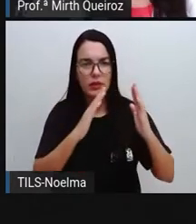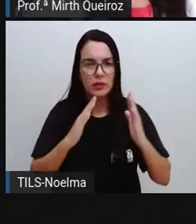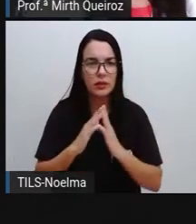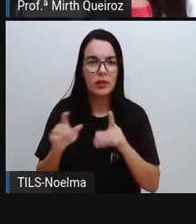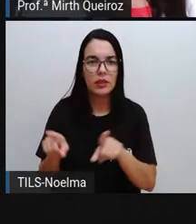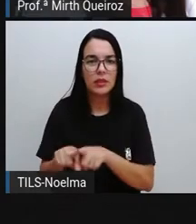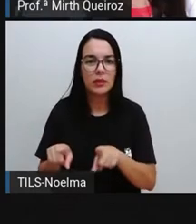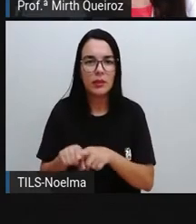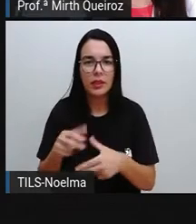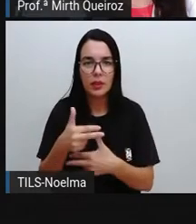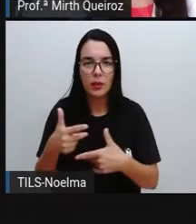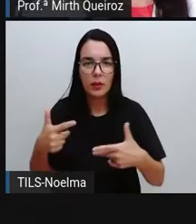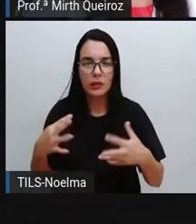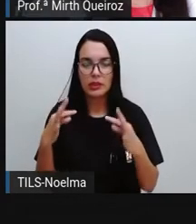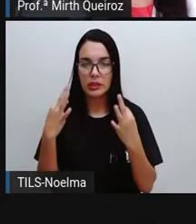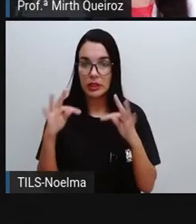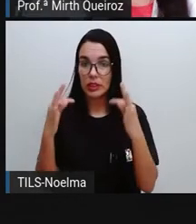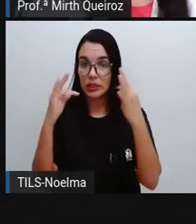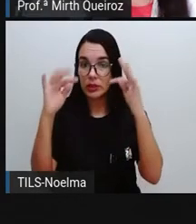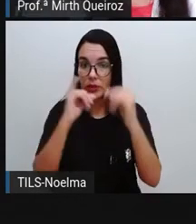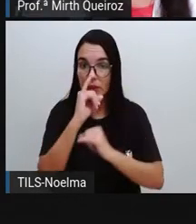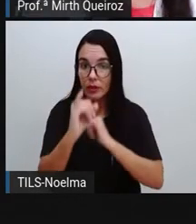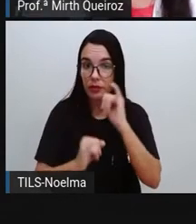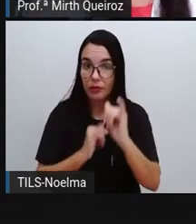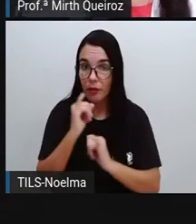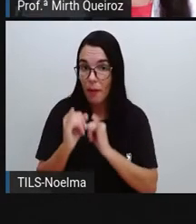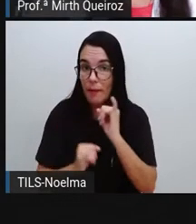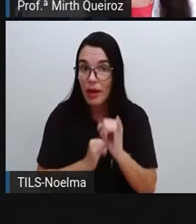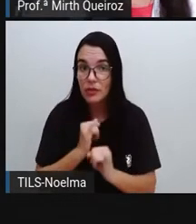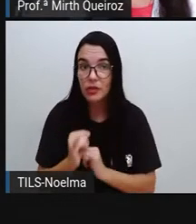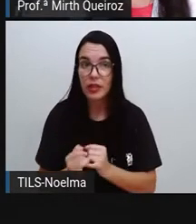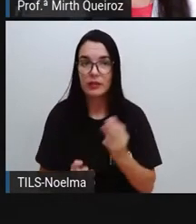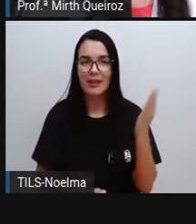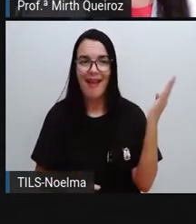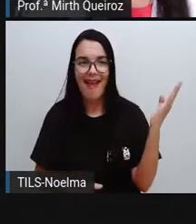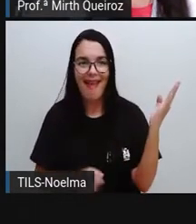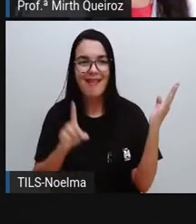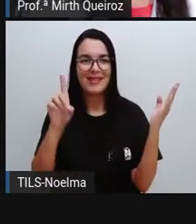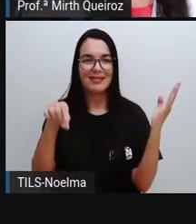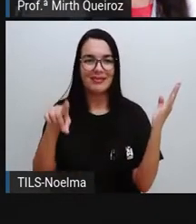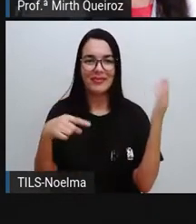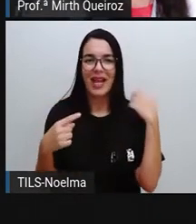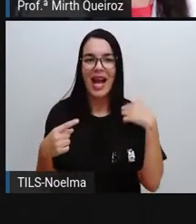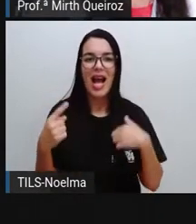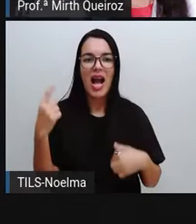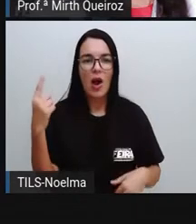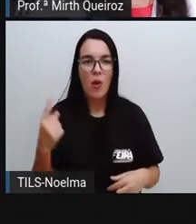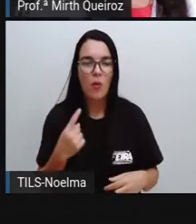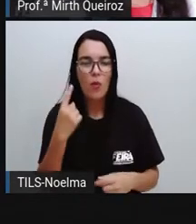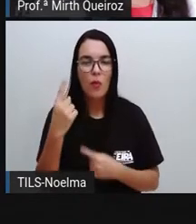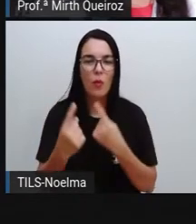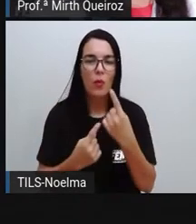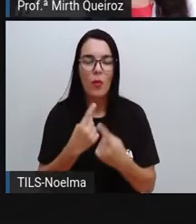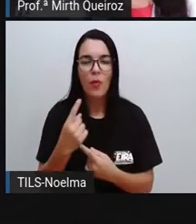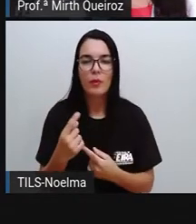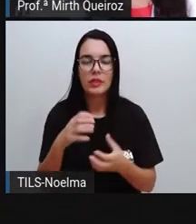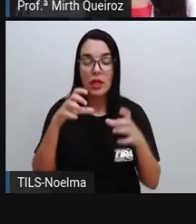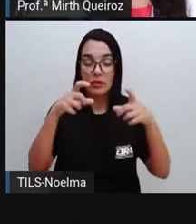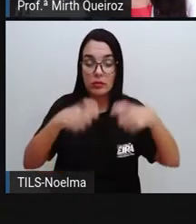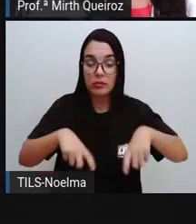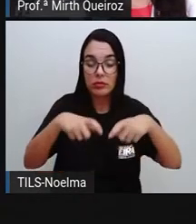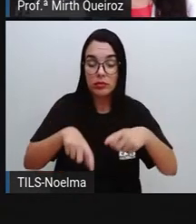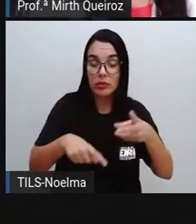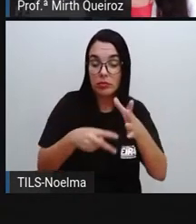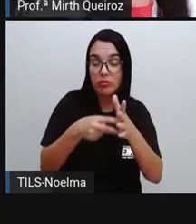equipamentos eletrônicos e de informática. Essas são algumas das atividades aí do setor